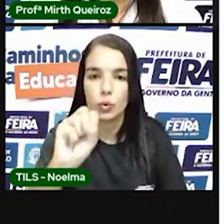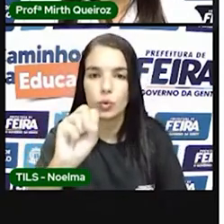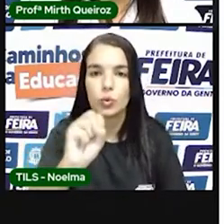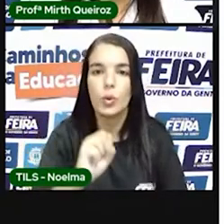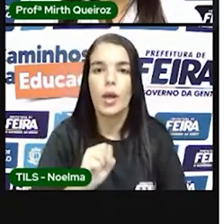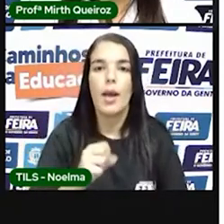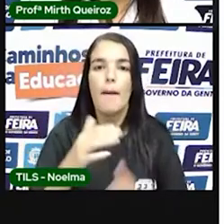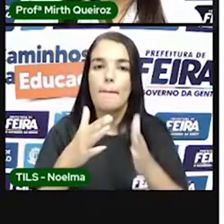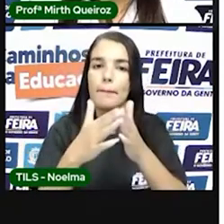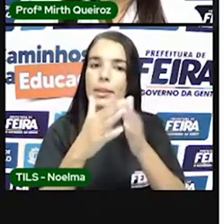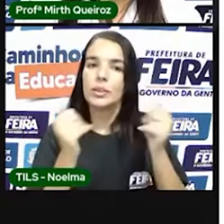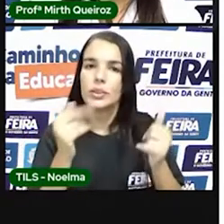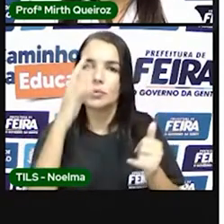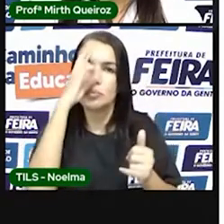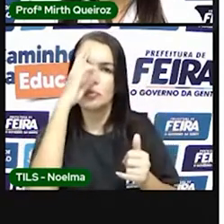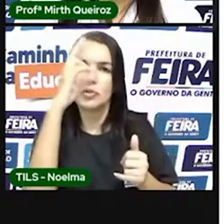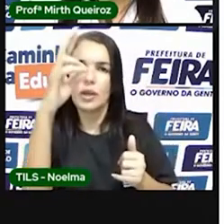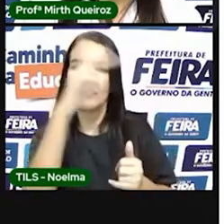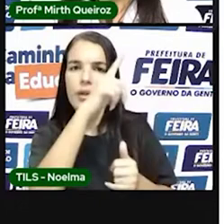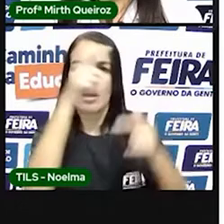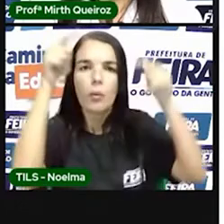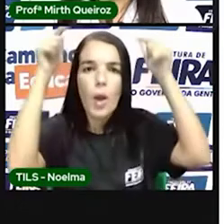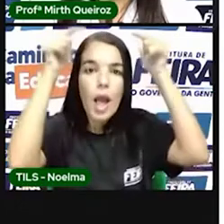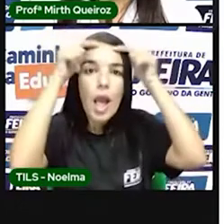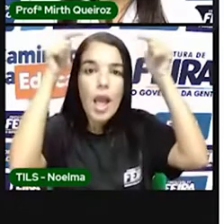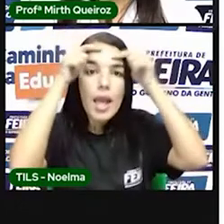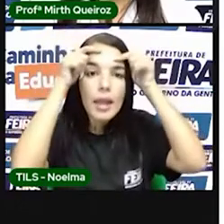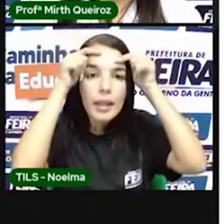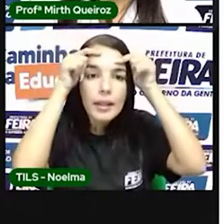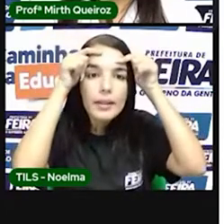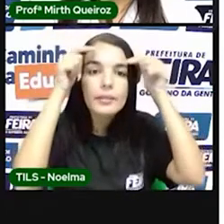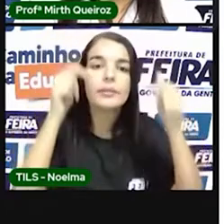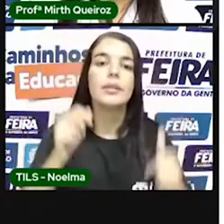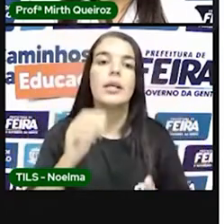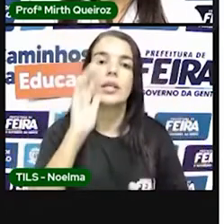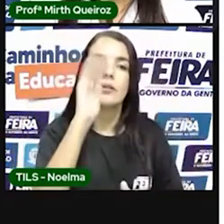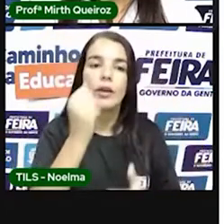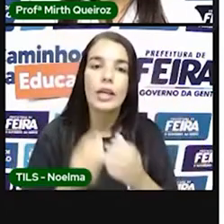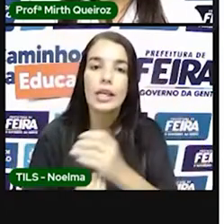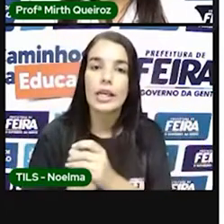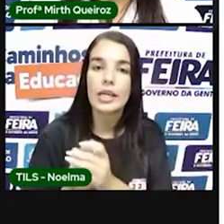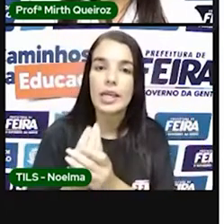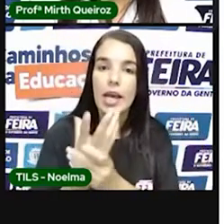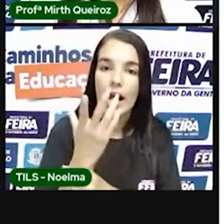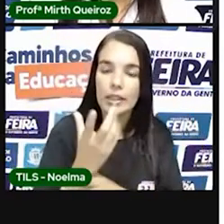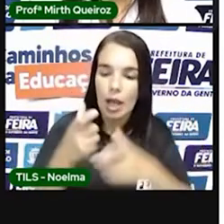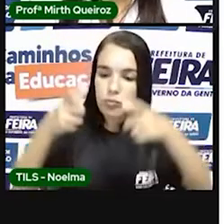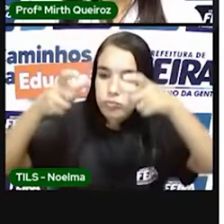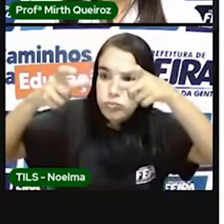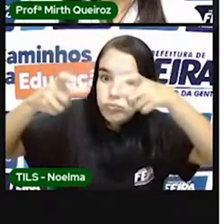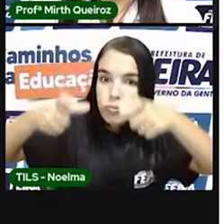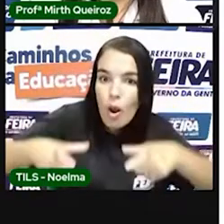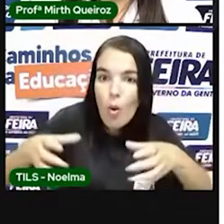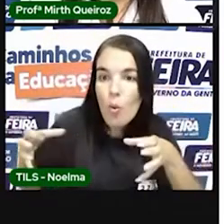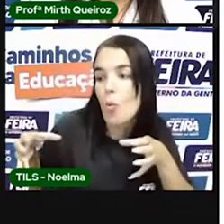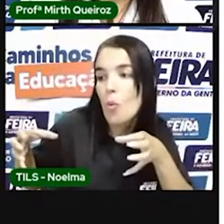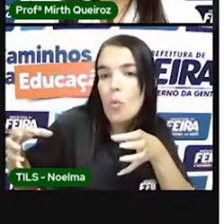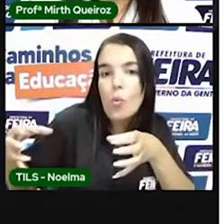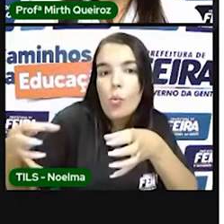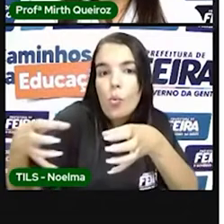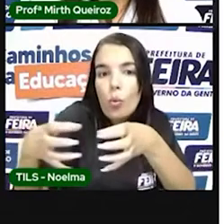estruturas coloniais, iniciando pelas capitanias hereditárias. Era necessário